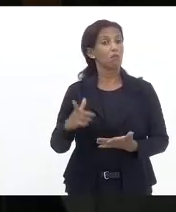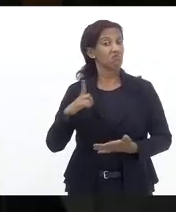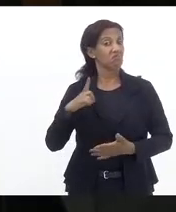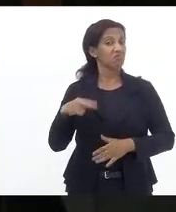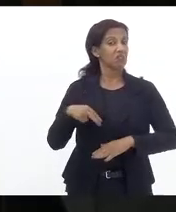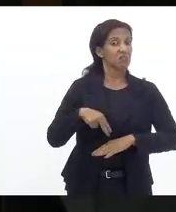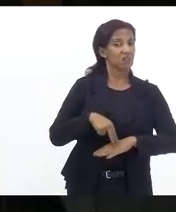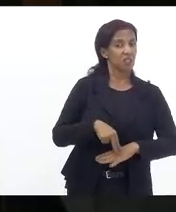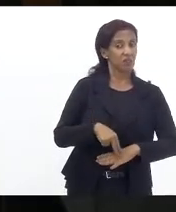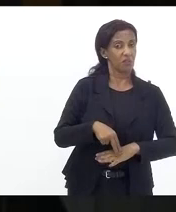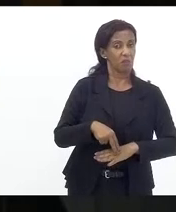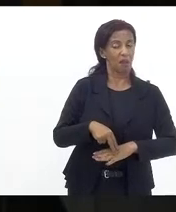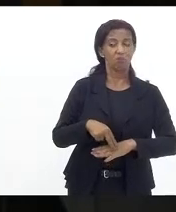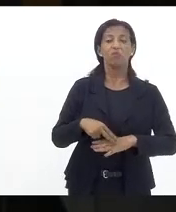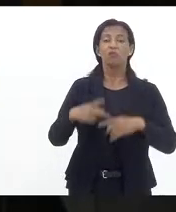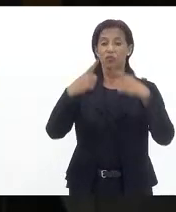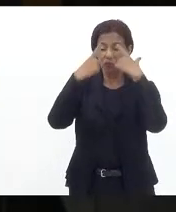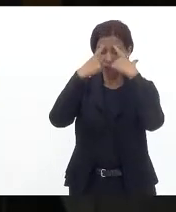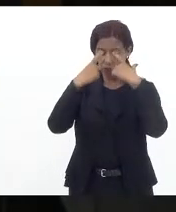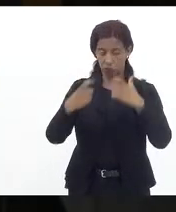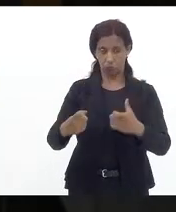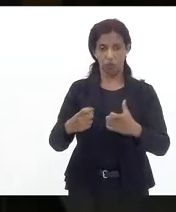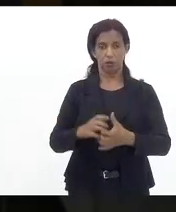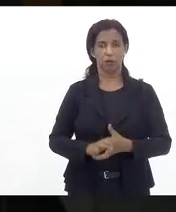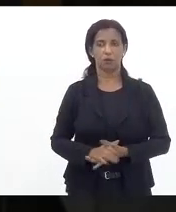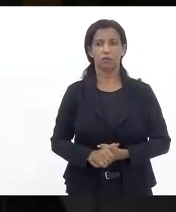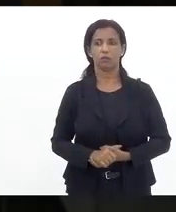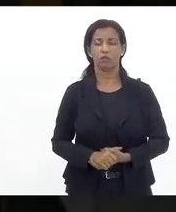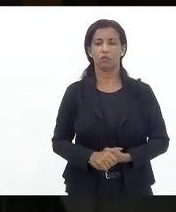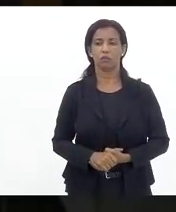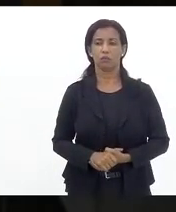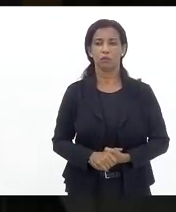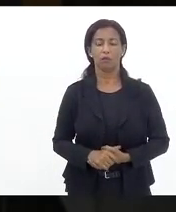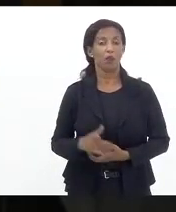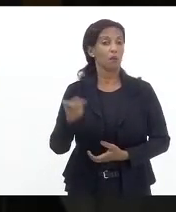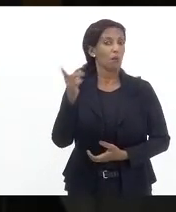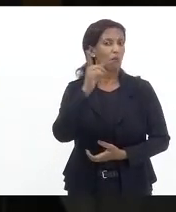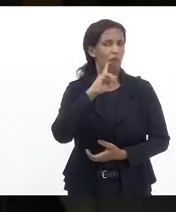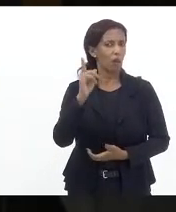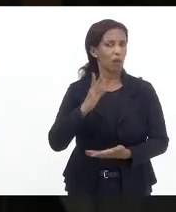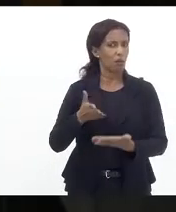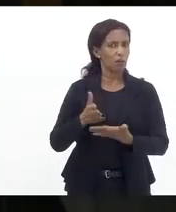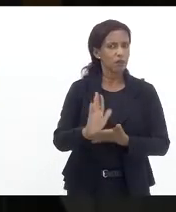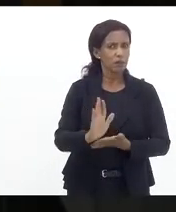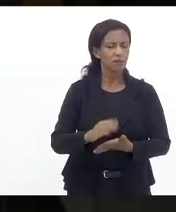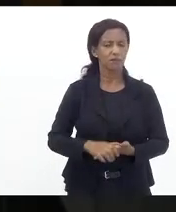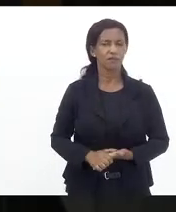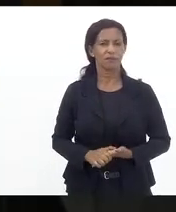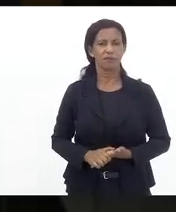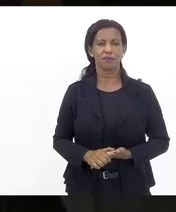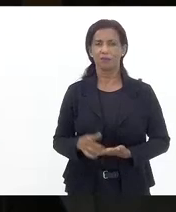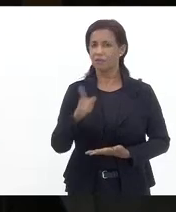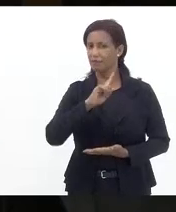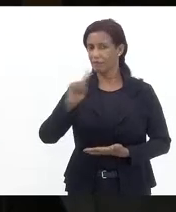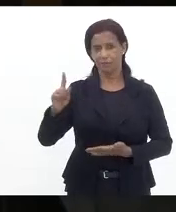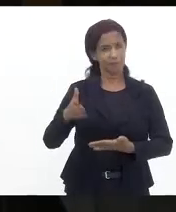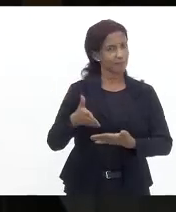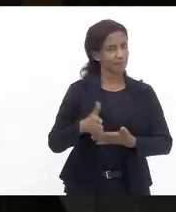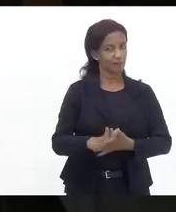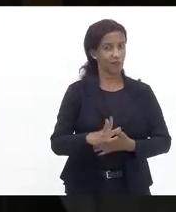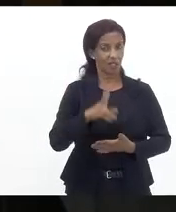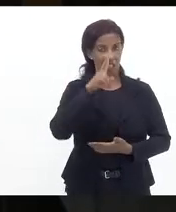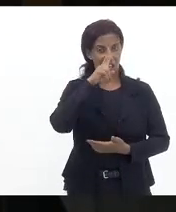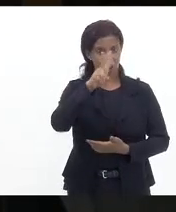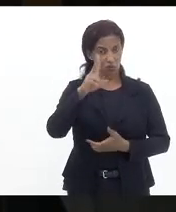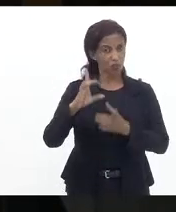de forma violenta de forma virulenta mas não passarão não passarão as